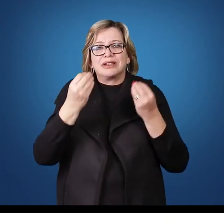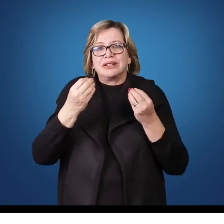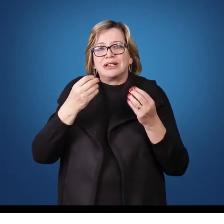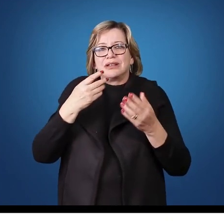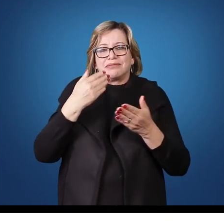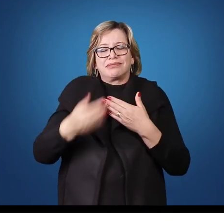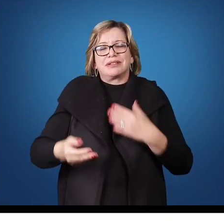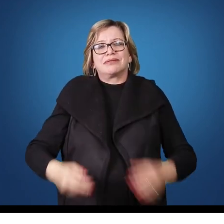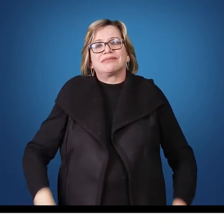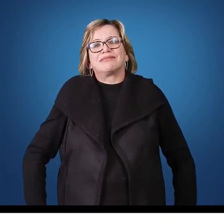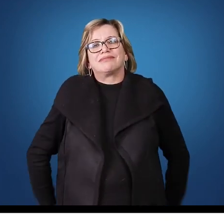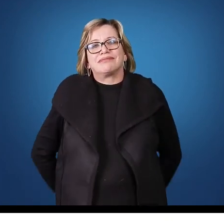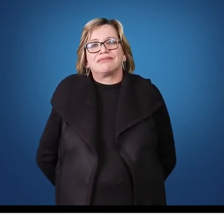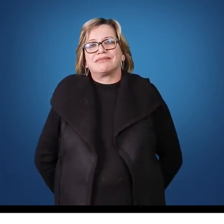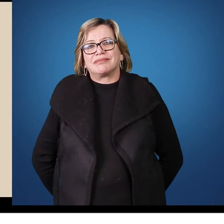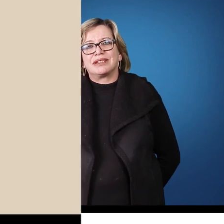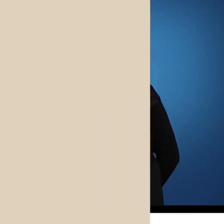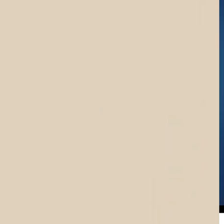adversário.